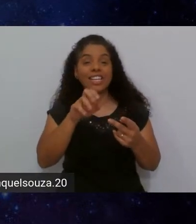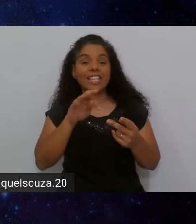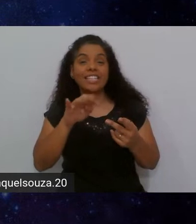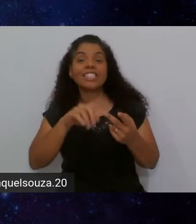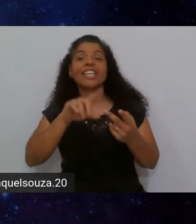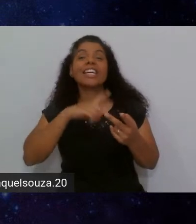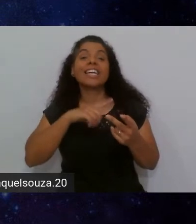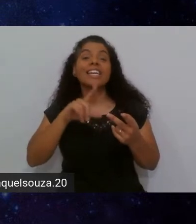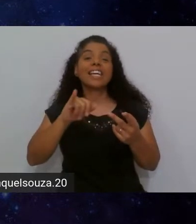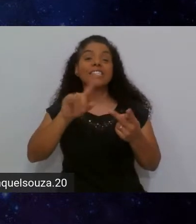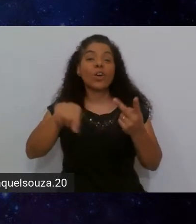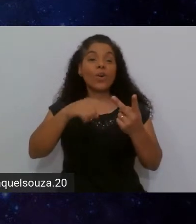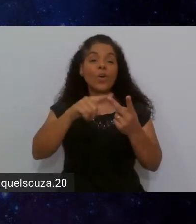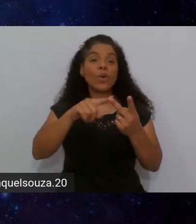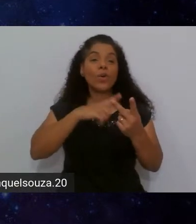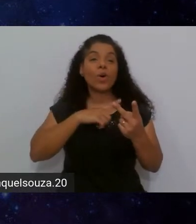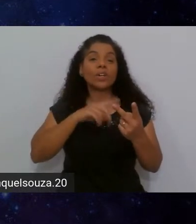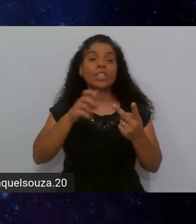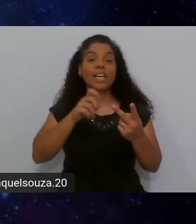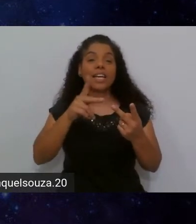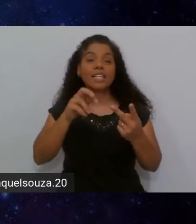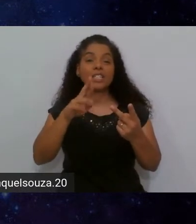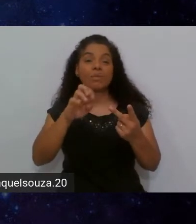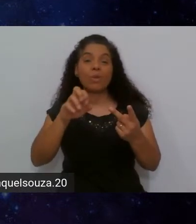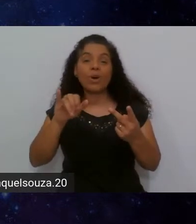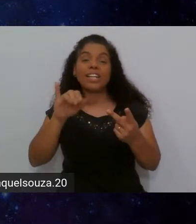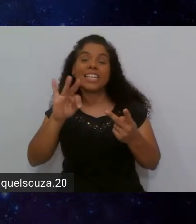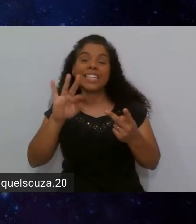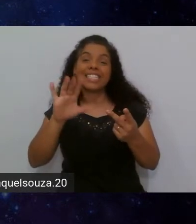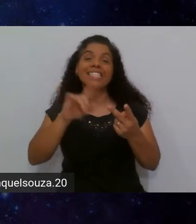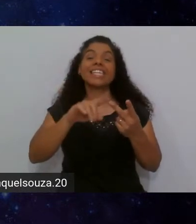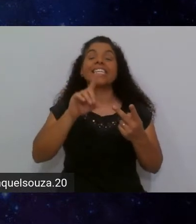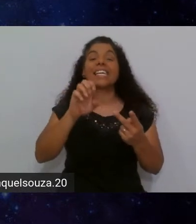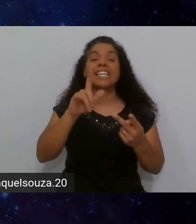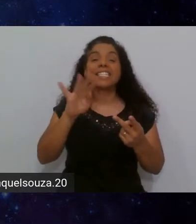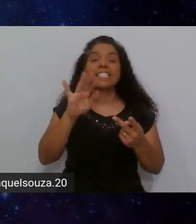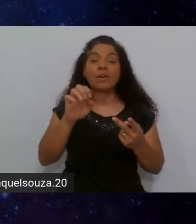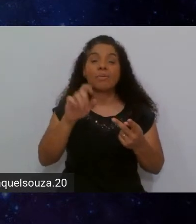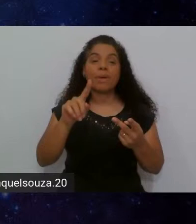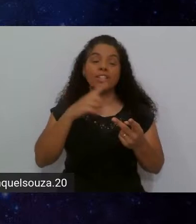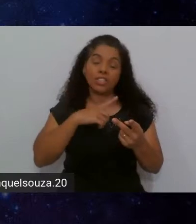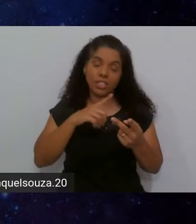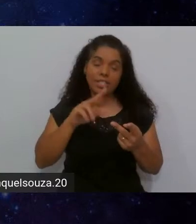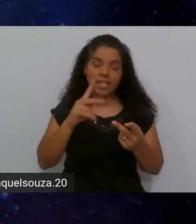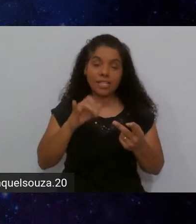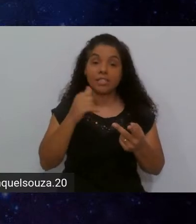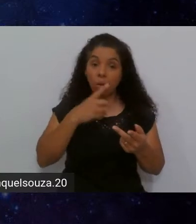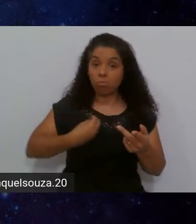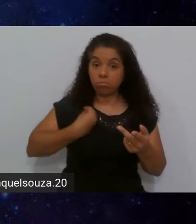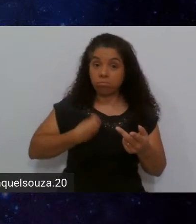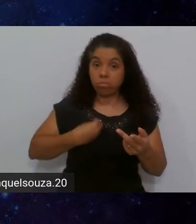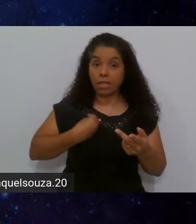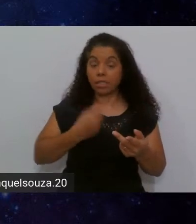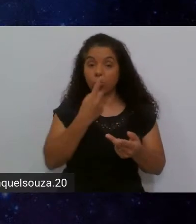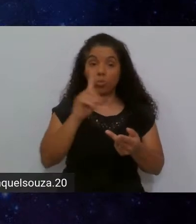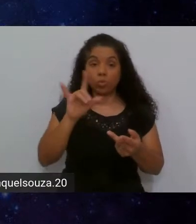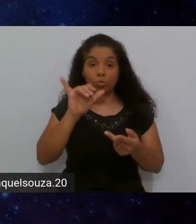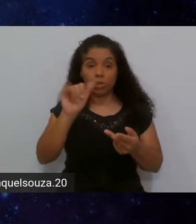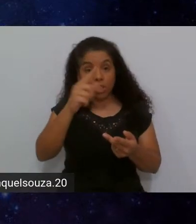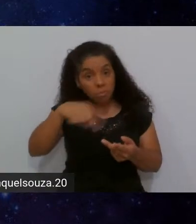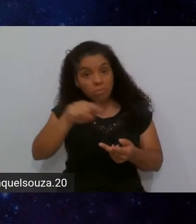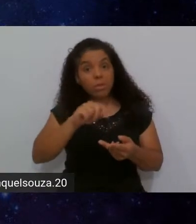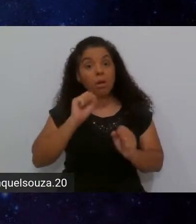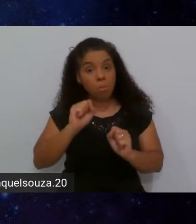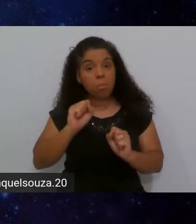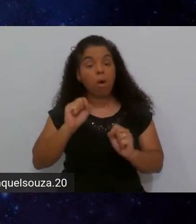Crispin, e o outro é o Explore It, da Elizabeth Hendrickson. Então, participem aqui do último dia para que vocês